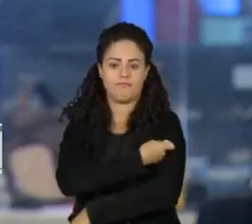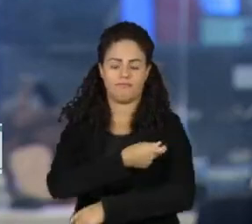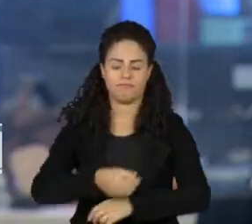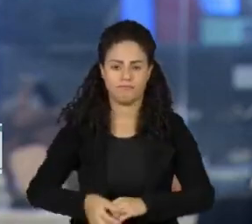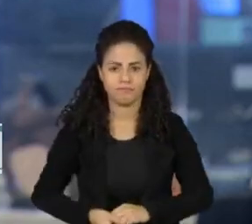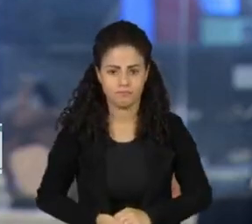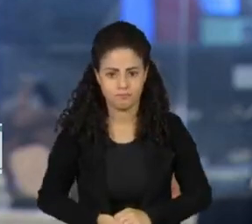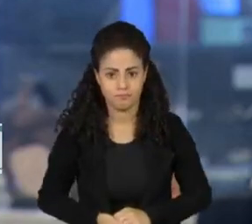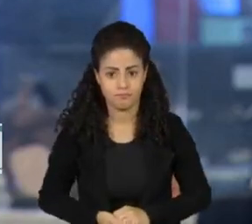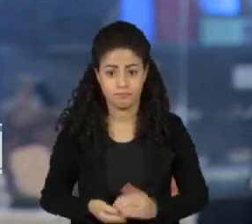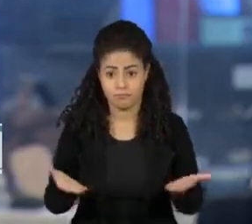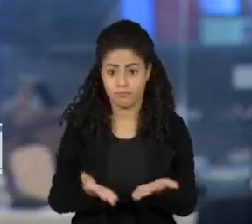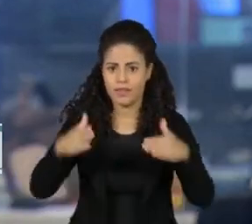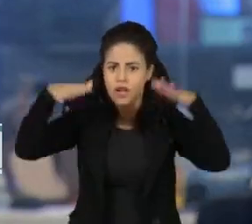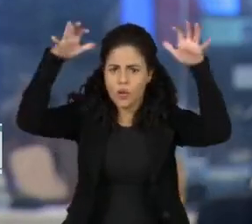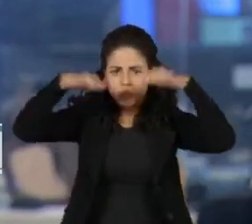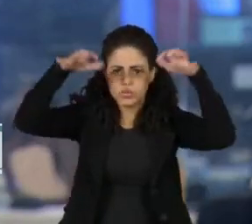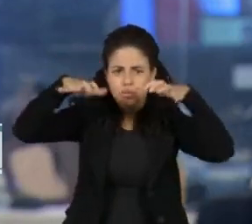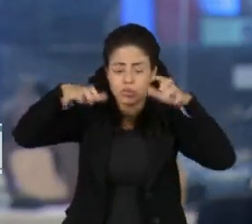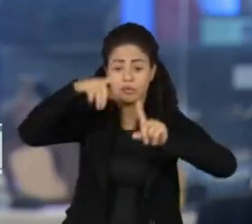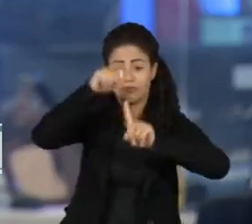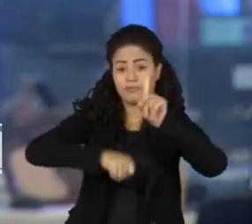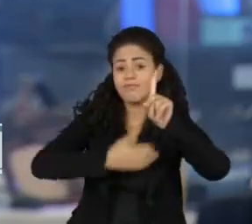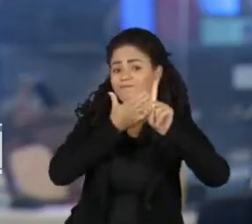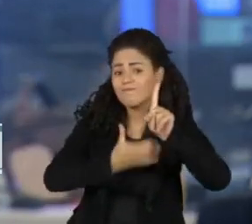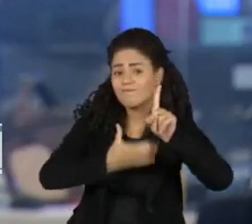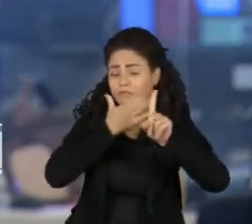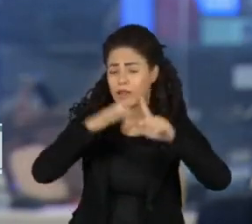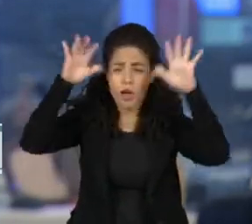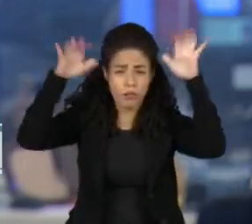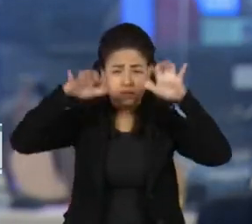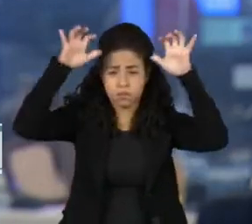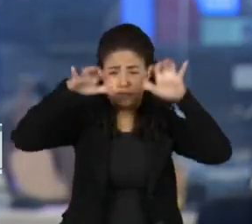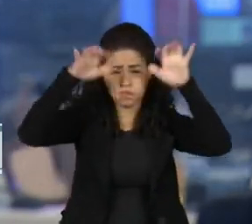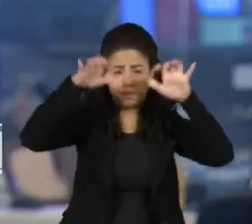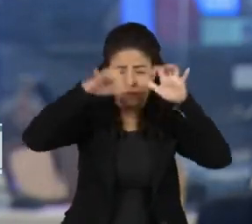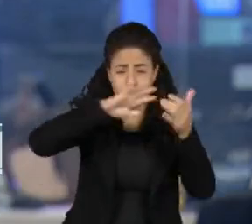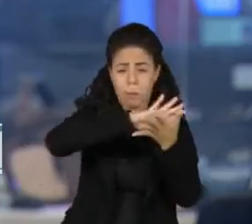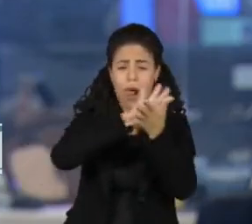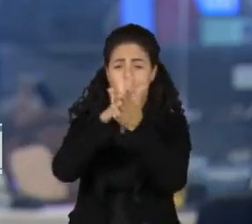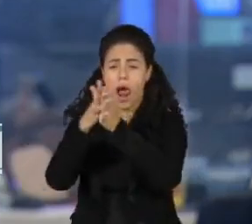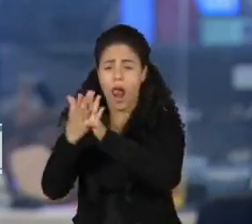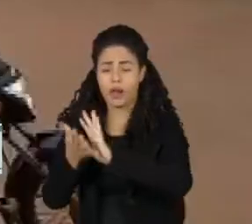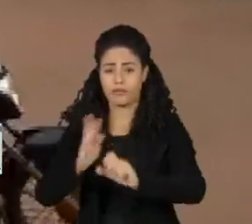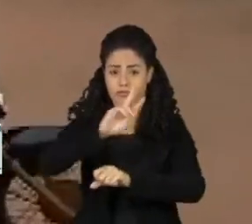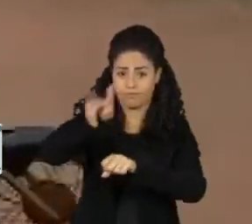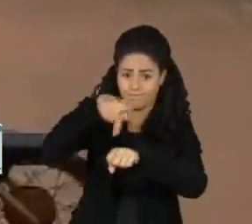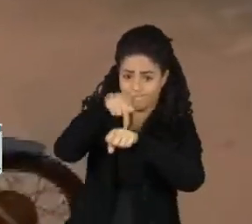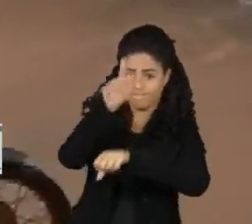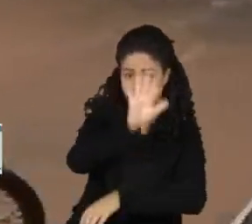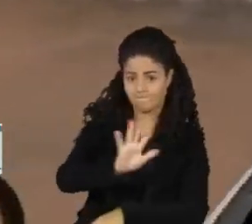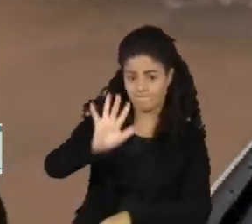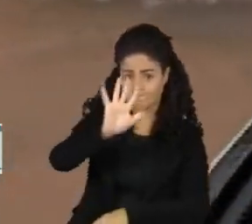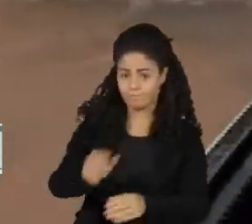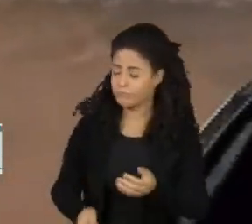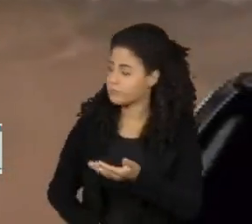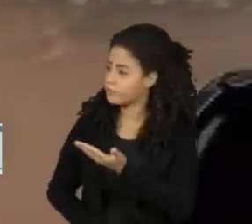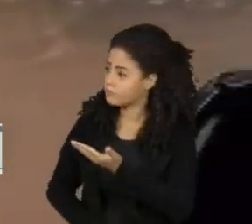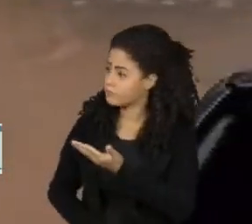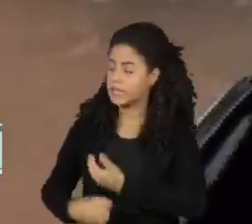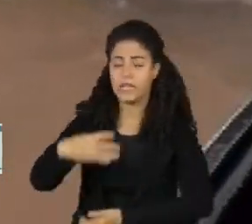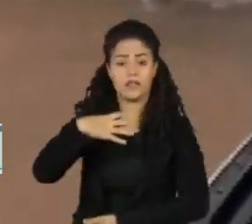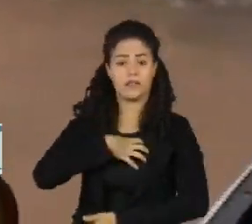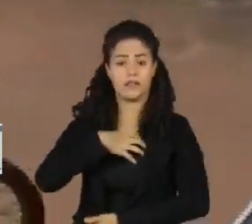Os temporais, neste mês de dezembro, continuam a provocar estragos em todo o país. Na